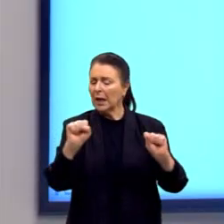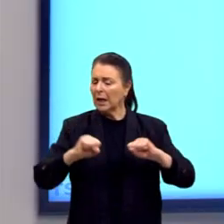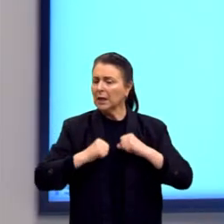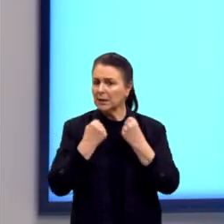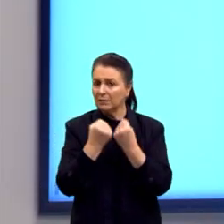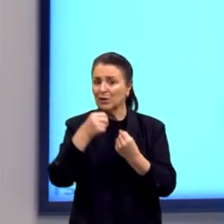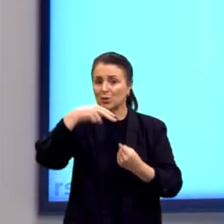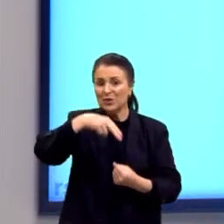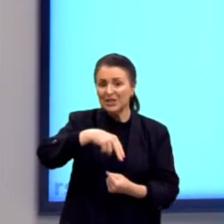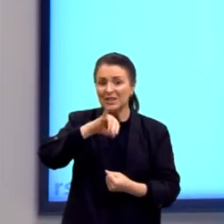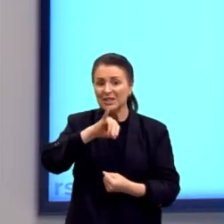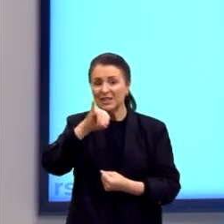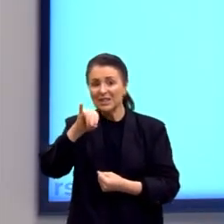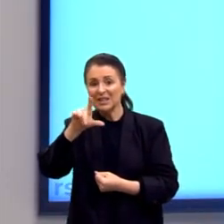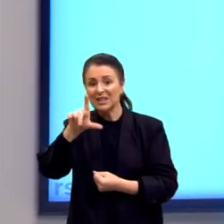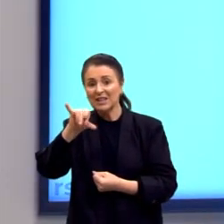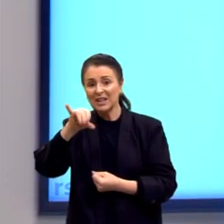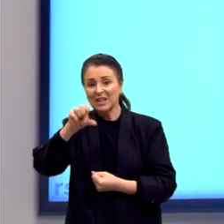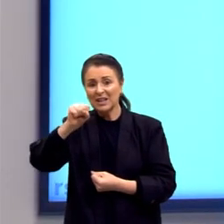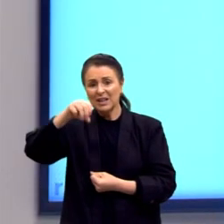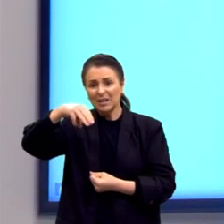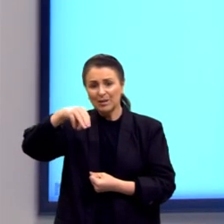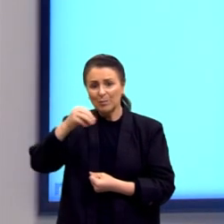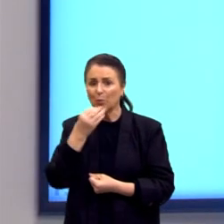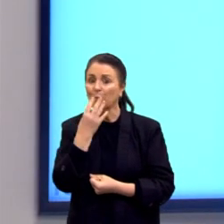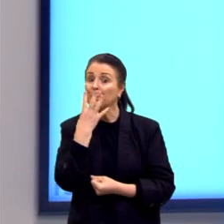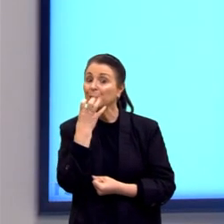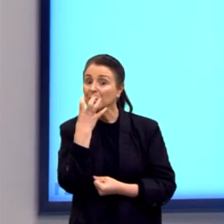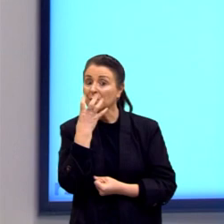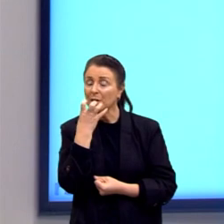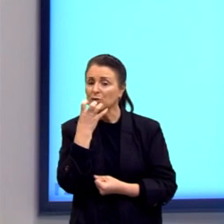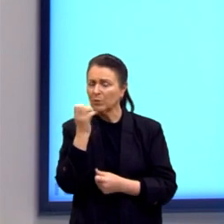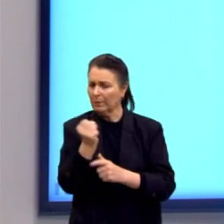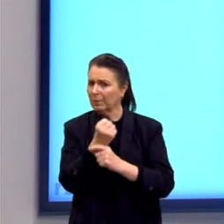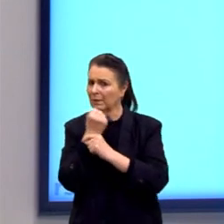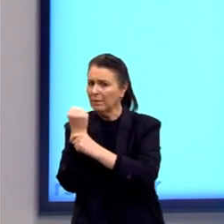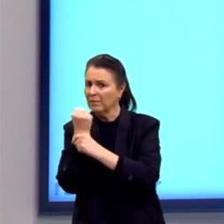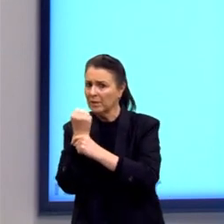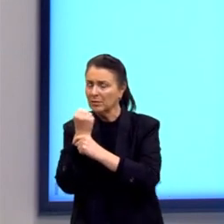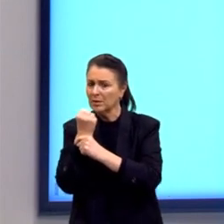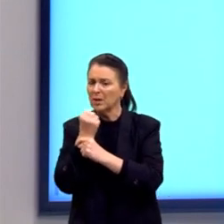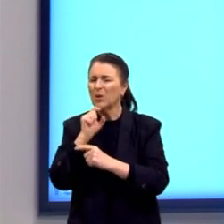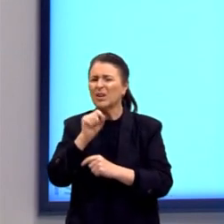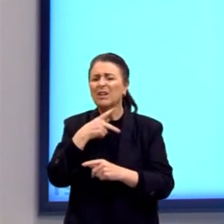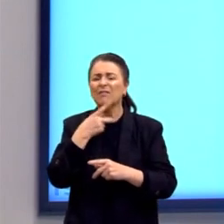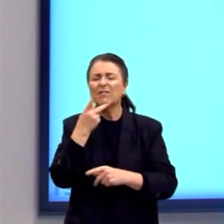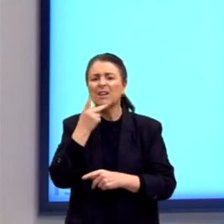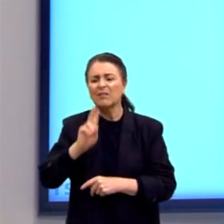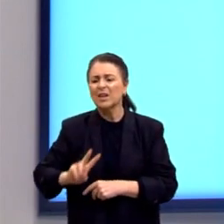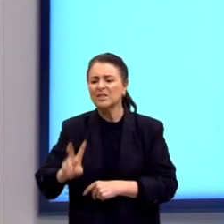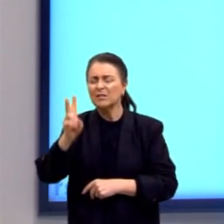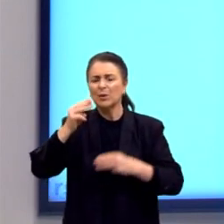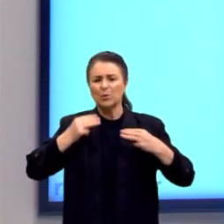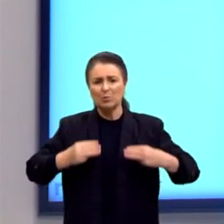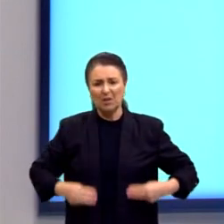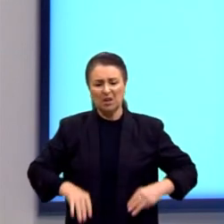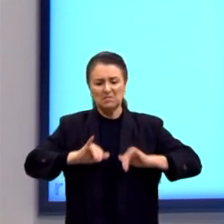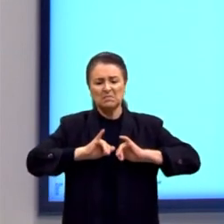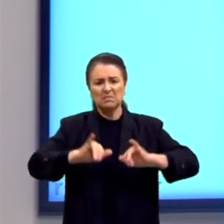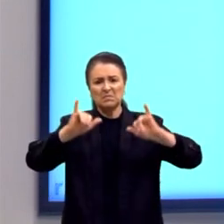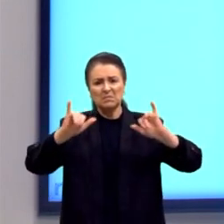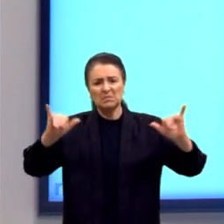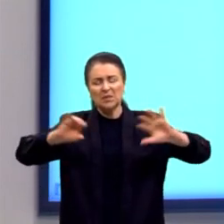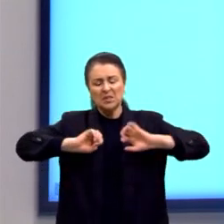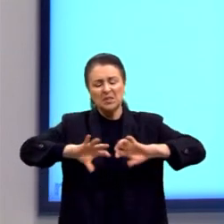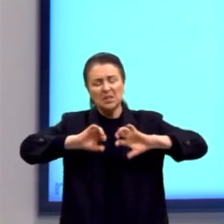nilismo. O é o nilismo? Houve muito nilismo no Nietzsche. O nilismo, ele dizia que esses valores morais, pregados, esses